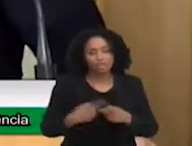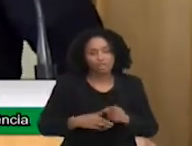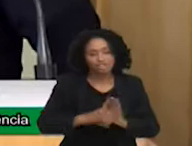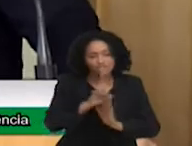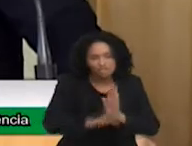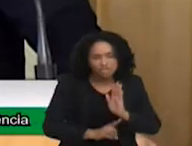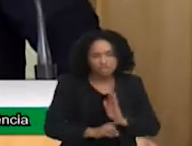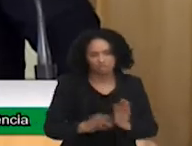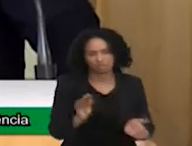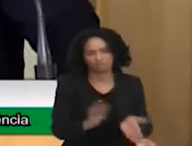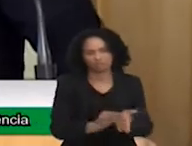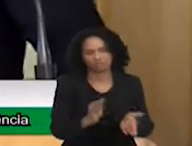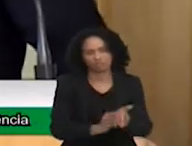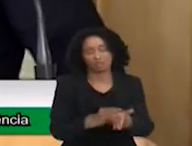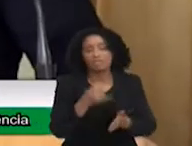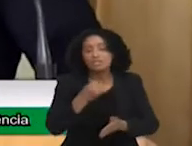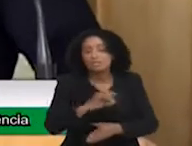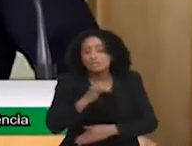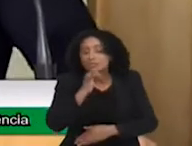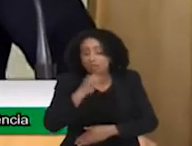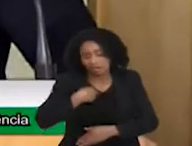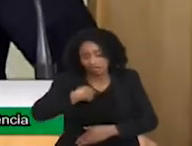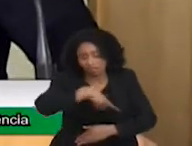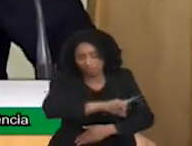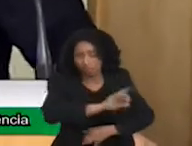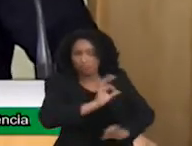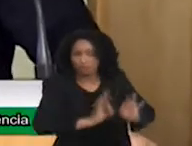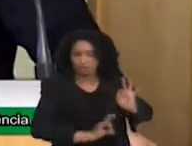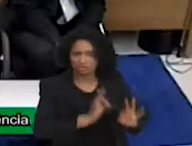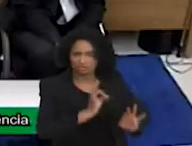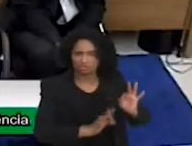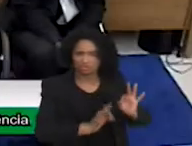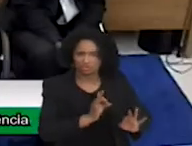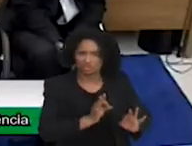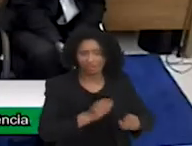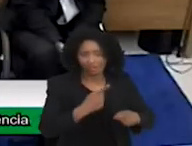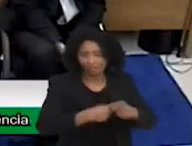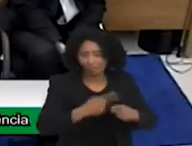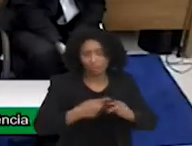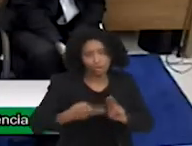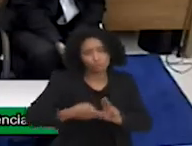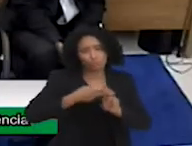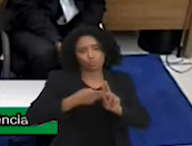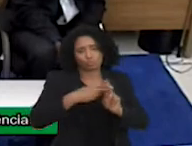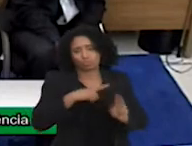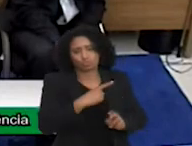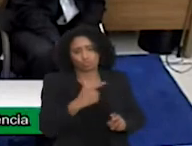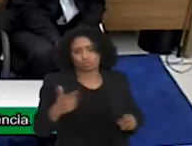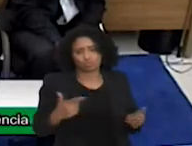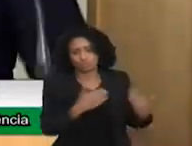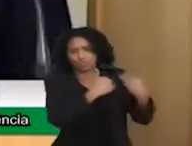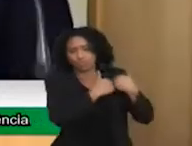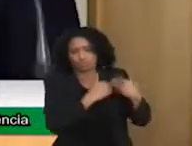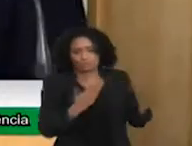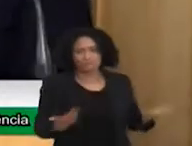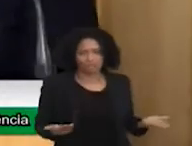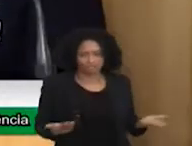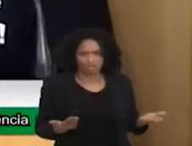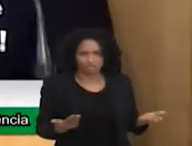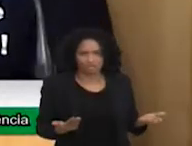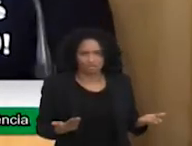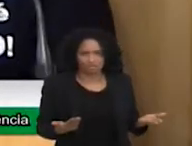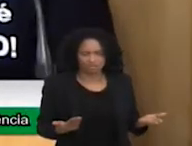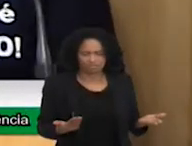do momento que eu vou no jurídico, isso não está funcionando. E aí eu venho perguntar. Eu sempre